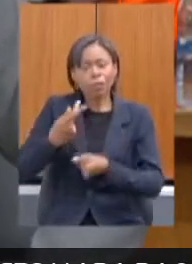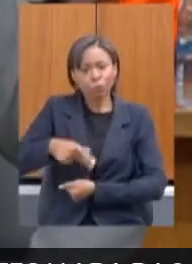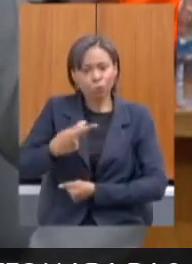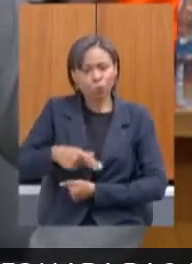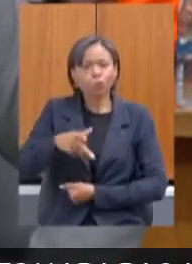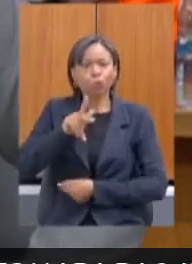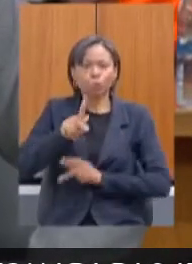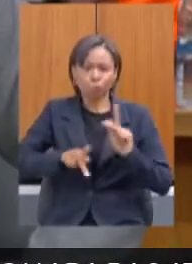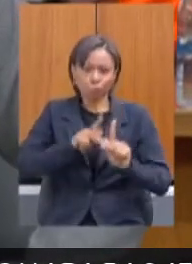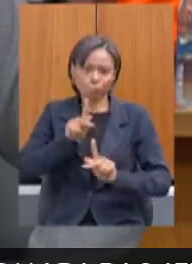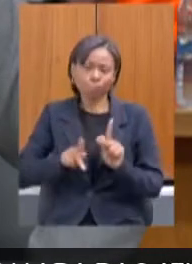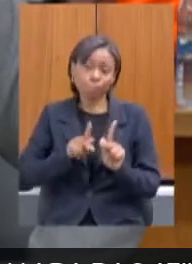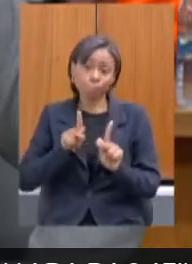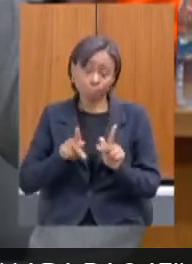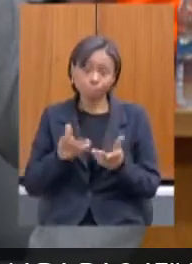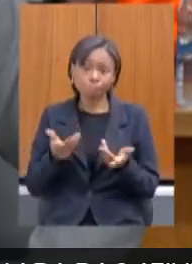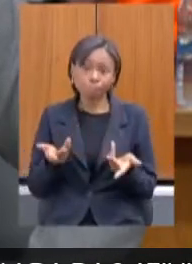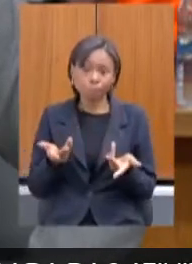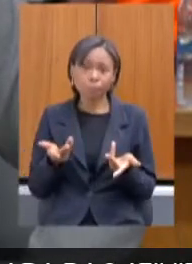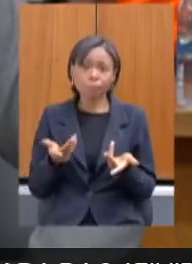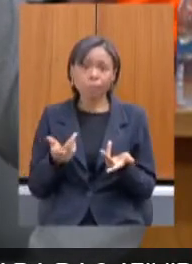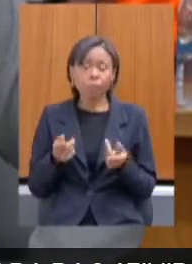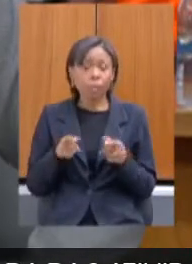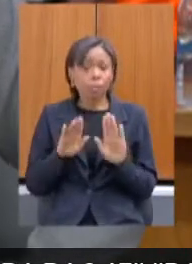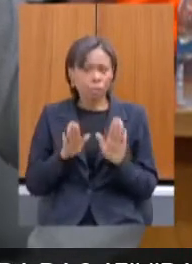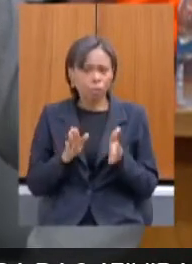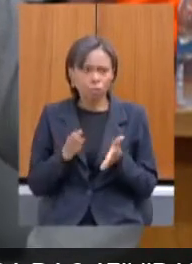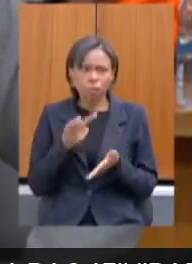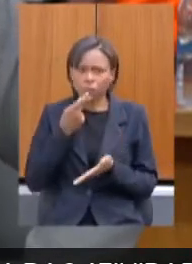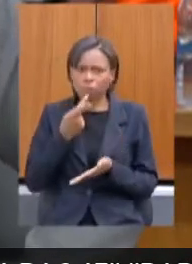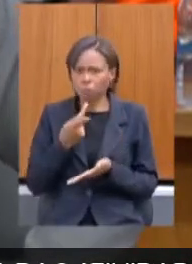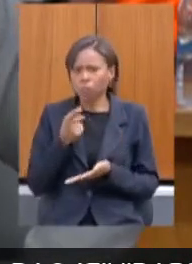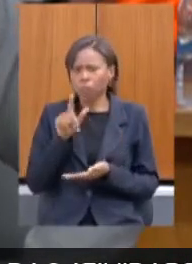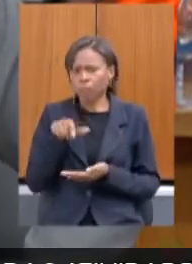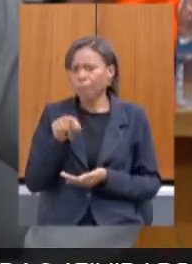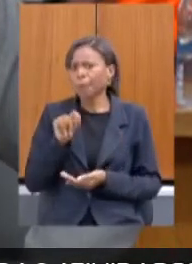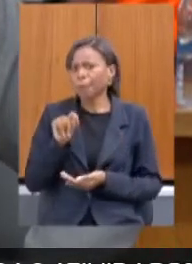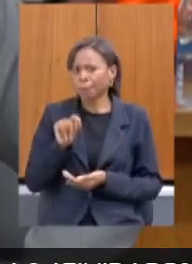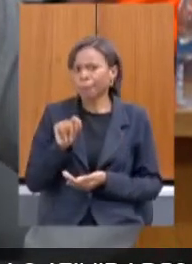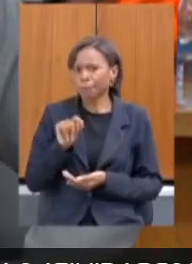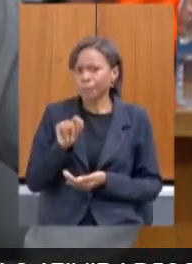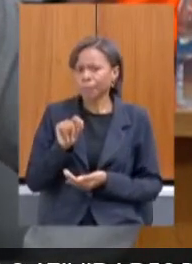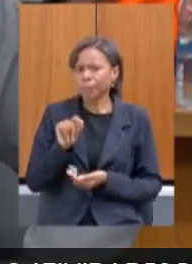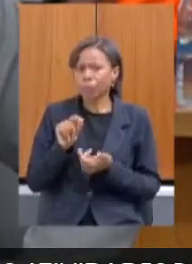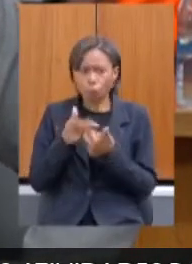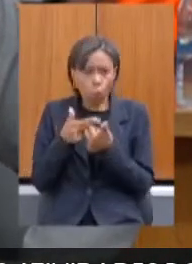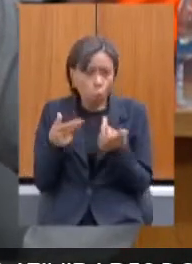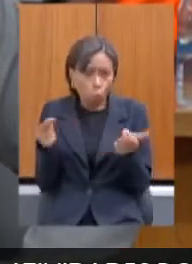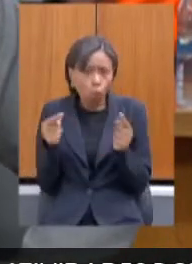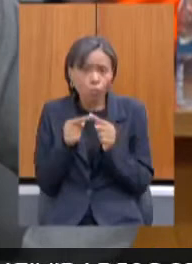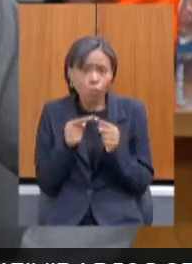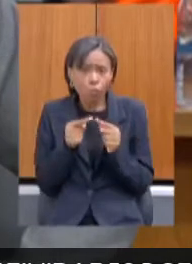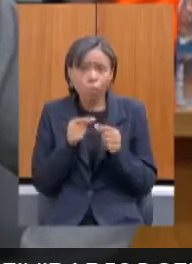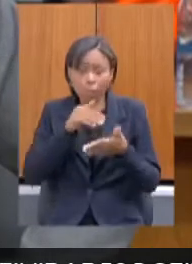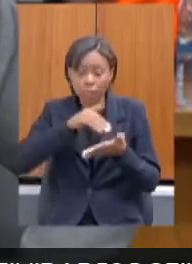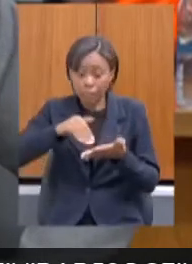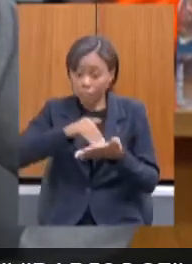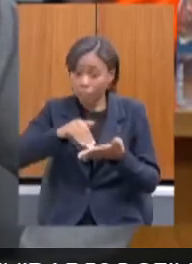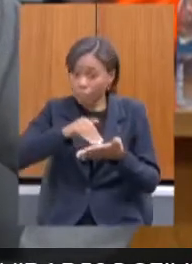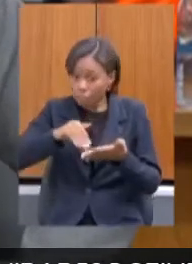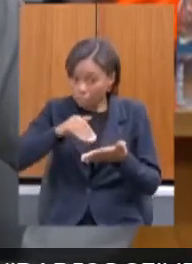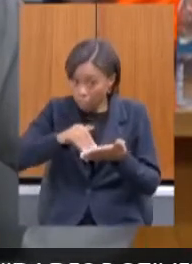que, como foi mencionado, isso é uma atribuição que está mais relacionada à Secretaria de Desenvolvimento